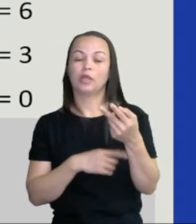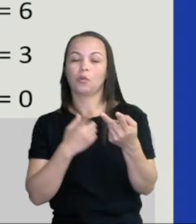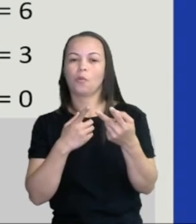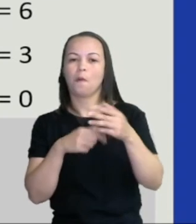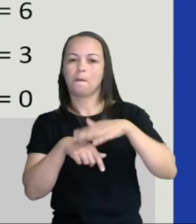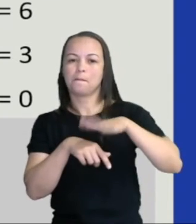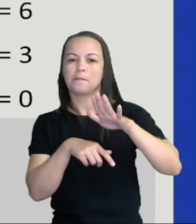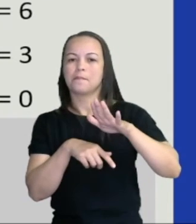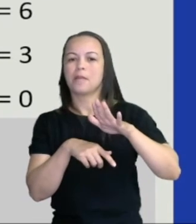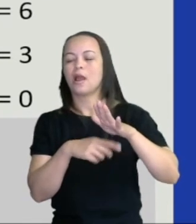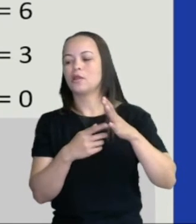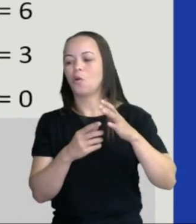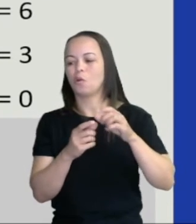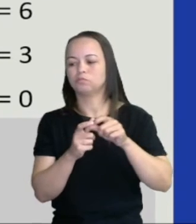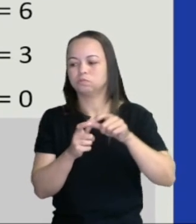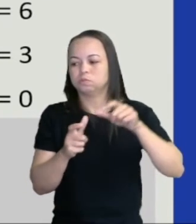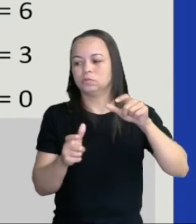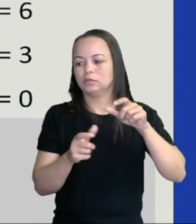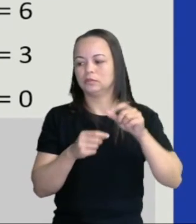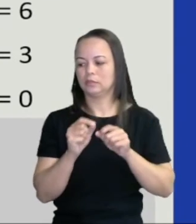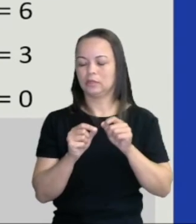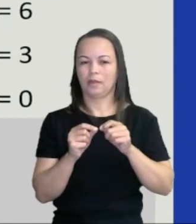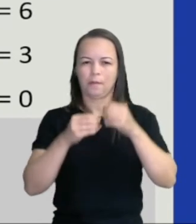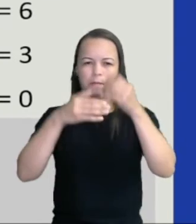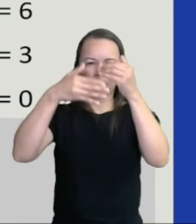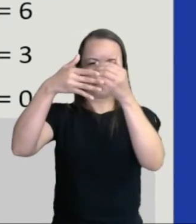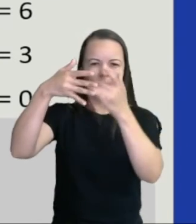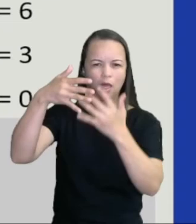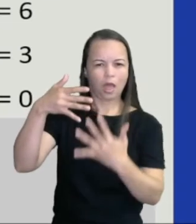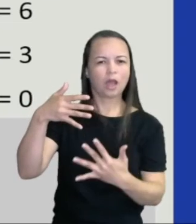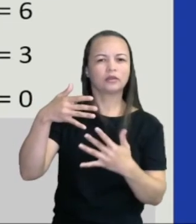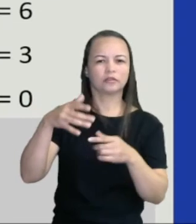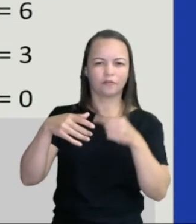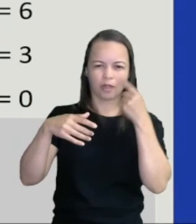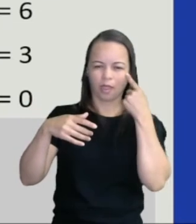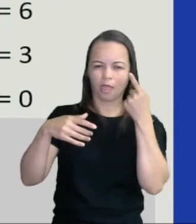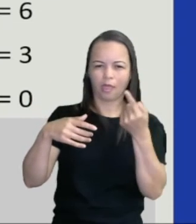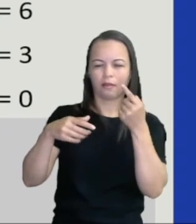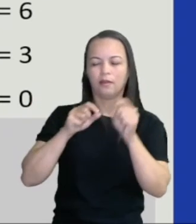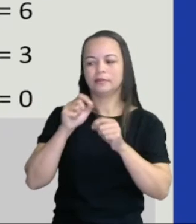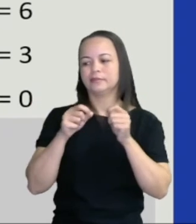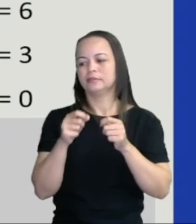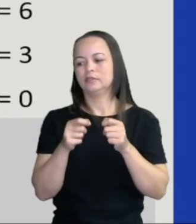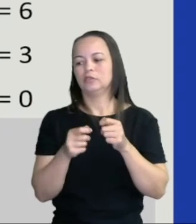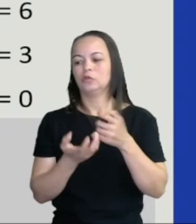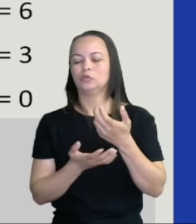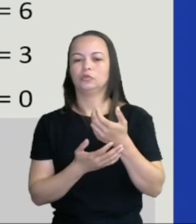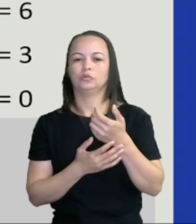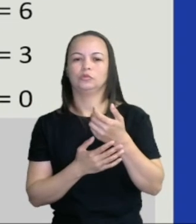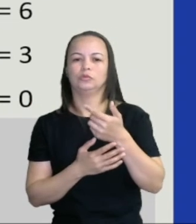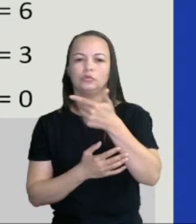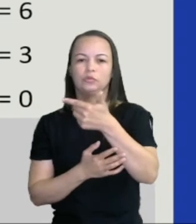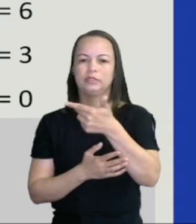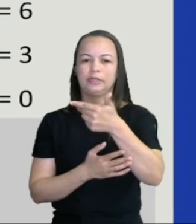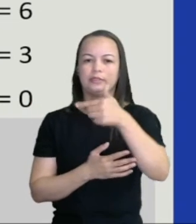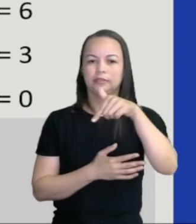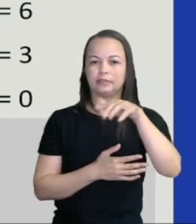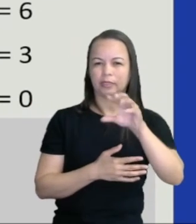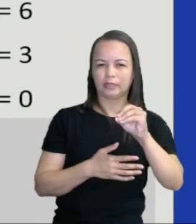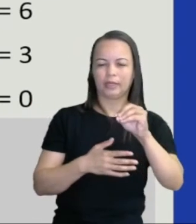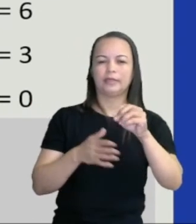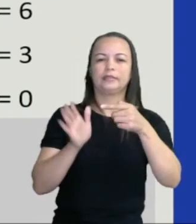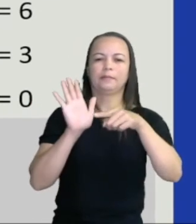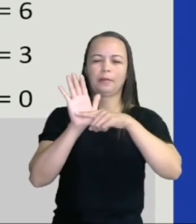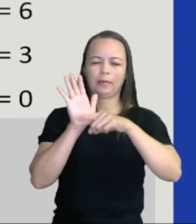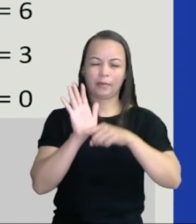Aquela operaçãozinha que eu fiz. Eu poderia fazer com 270. 270 menos 3. E aí, sair fazendo a subtração.